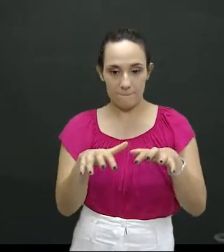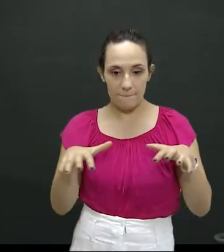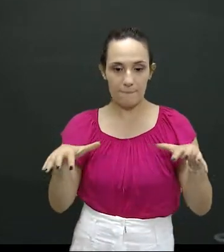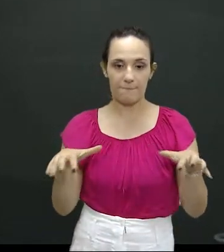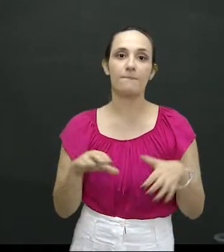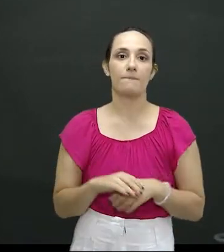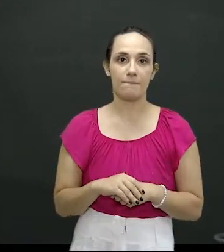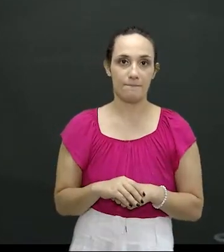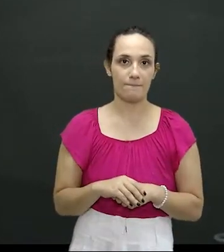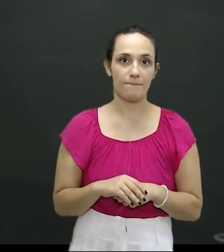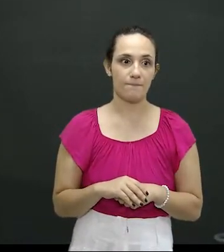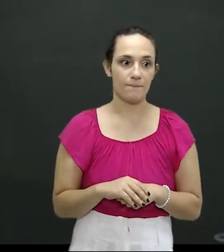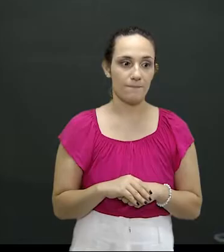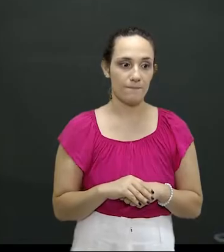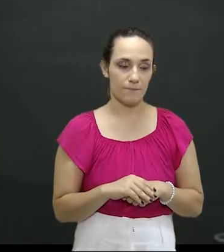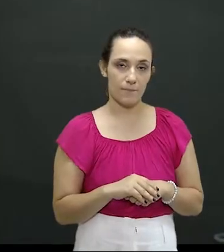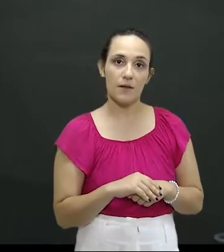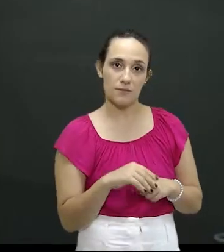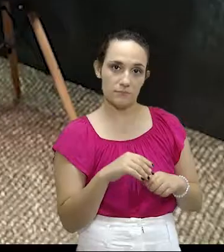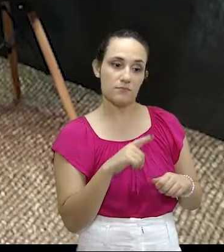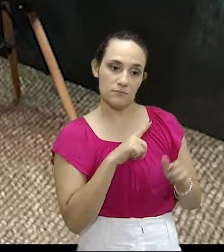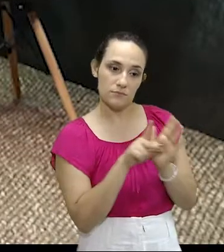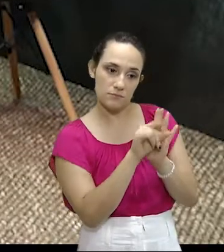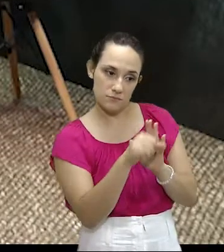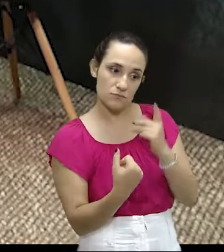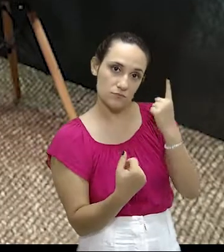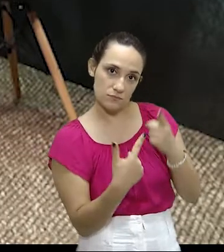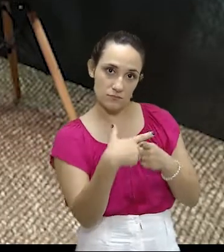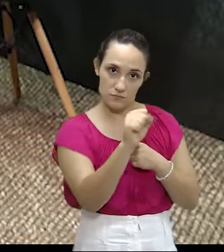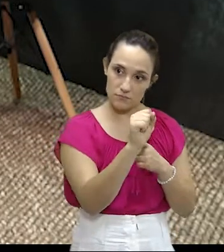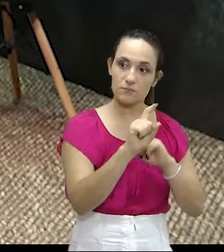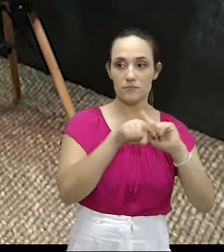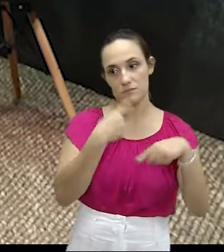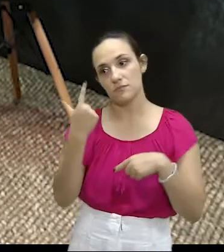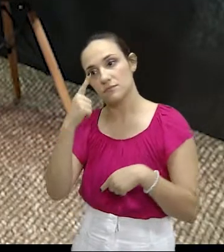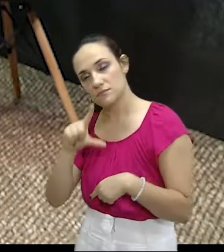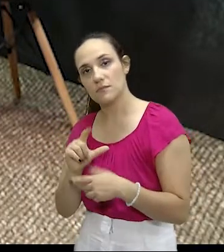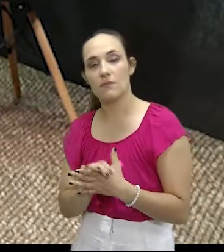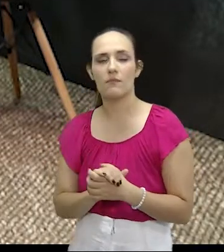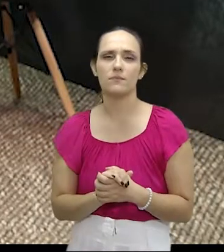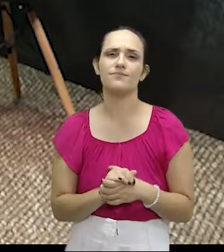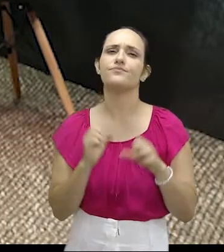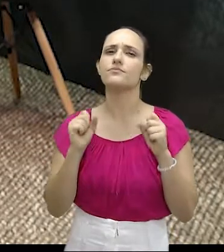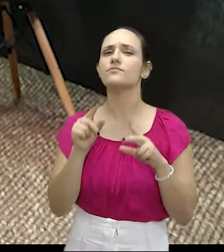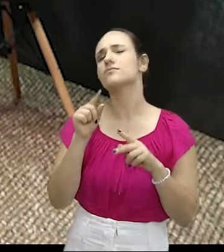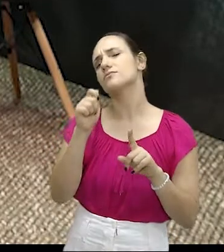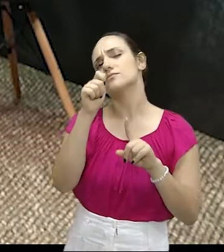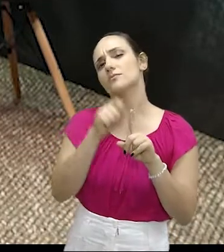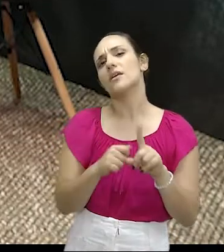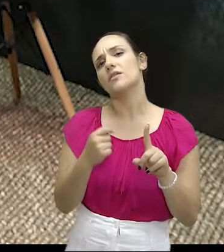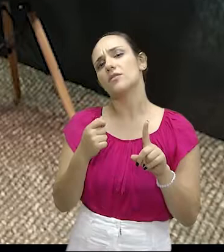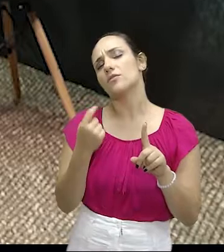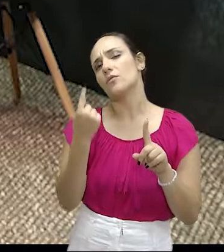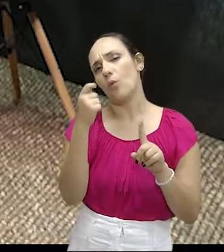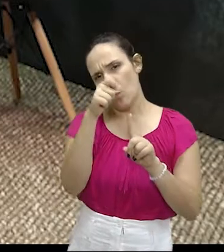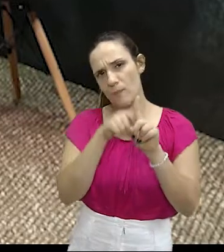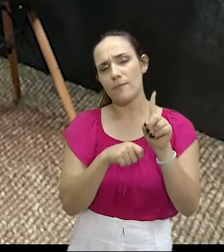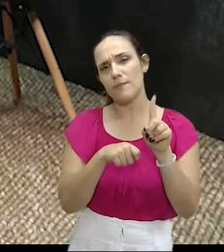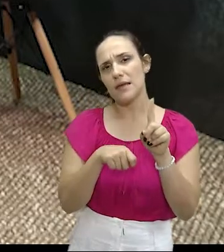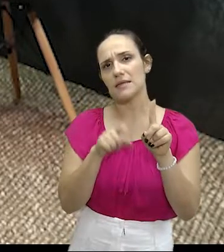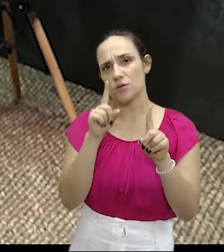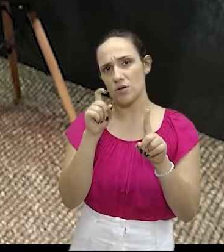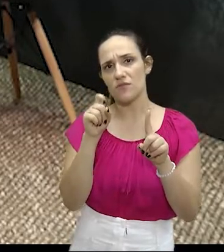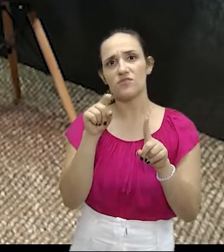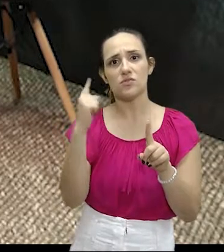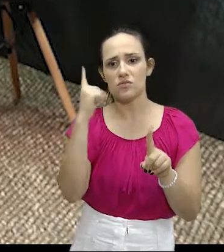busca ter, mas outras operações ocorrerão. E doutor, há pouco mais de um mês em Dourados, vocês descobriram um depósito de maconha